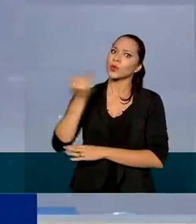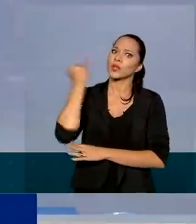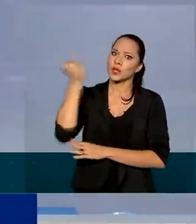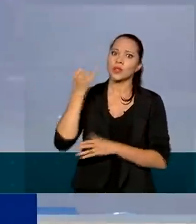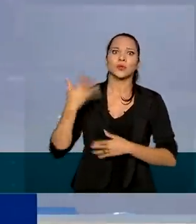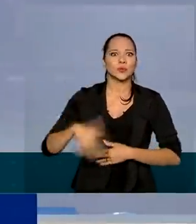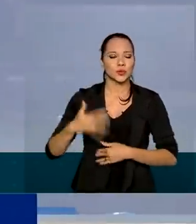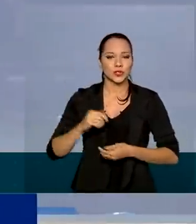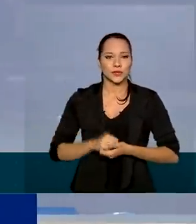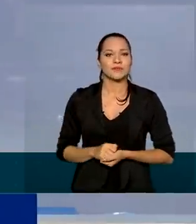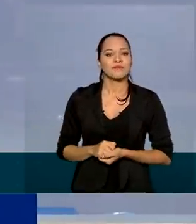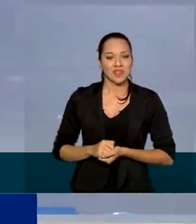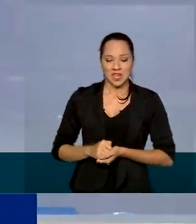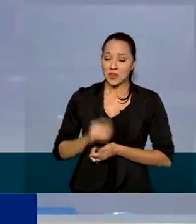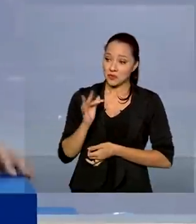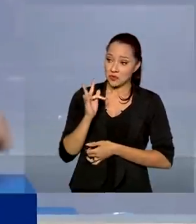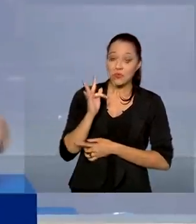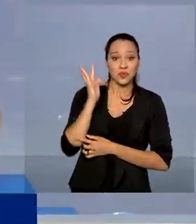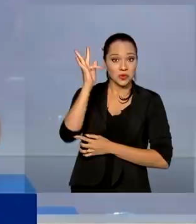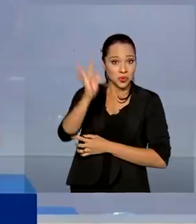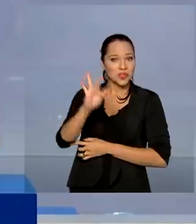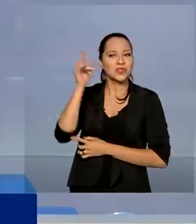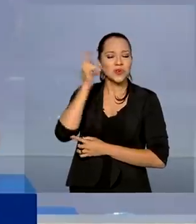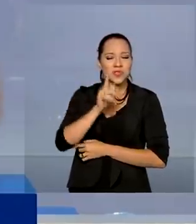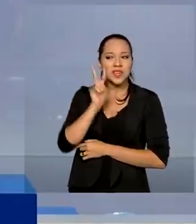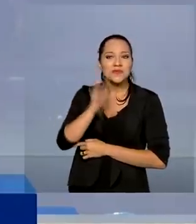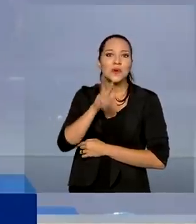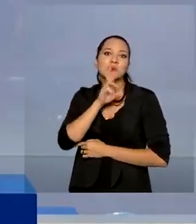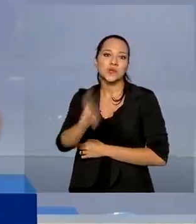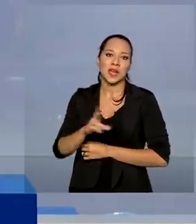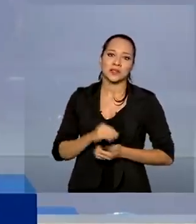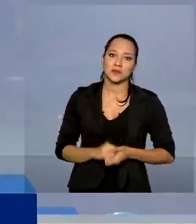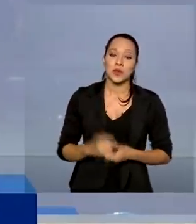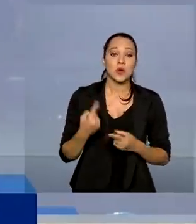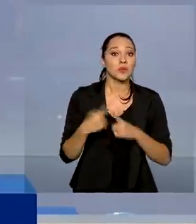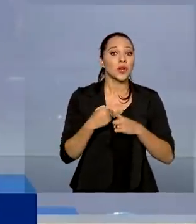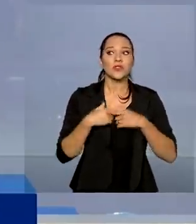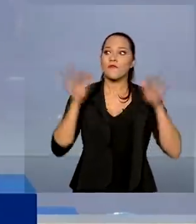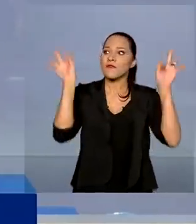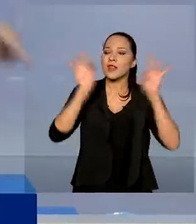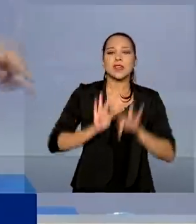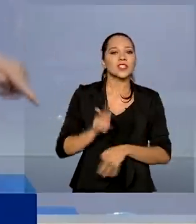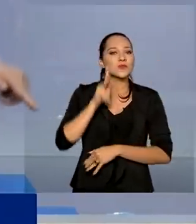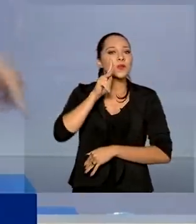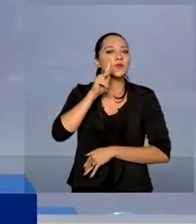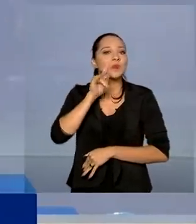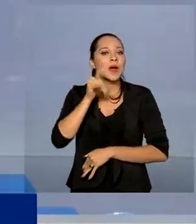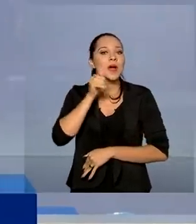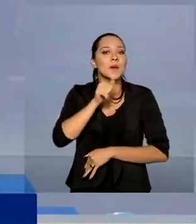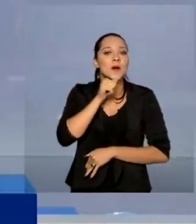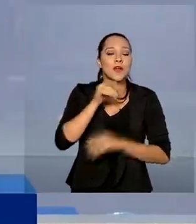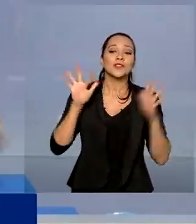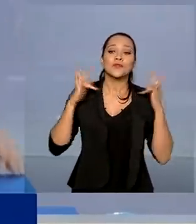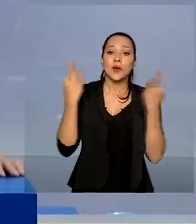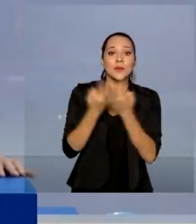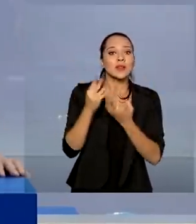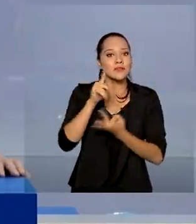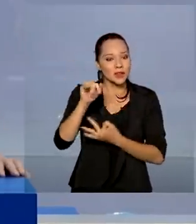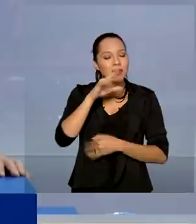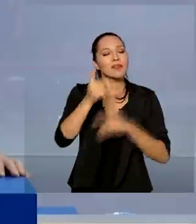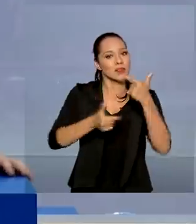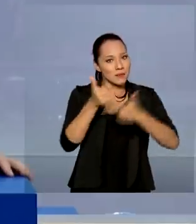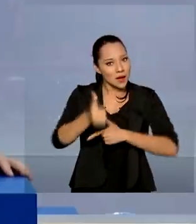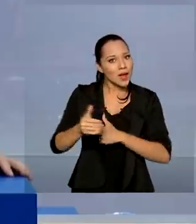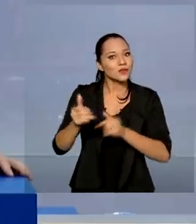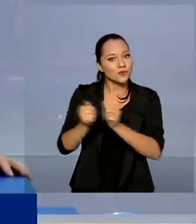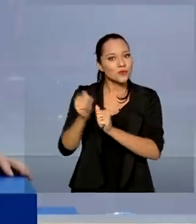E a colheita vai vir logo na sequência, porque eu estou muito feliz pelos pais de família que vão ter trabalho a partir dos investimentos que vão ser